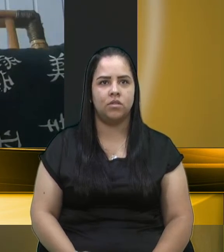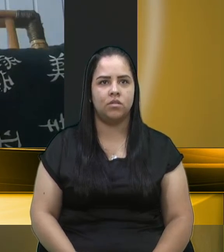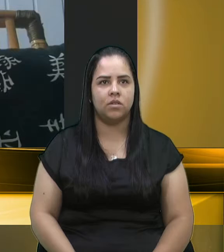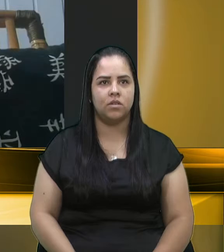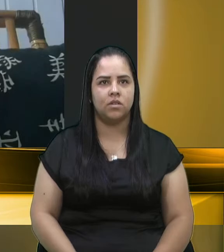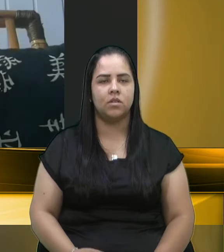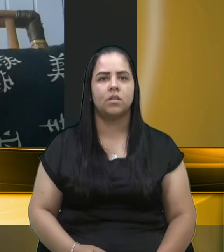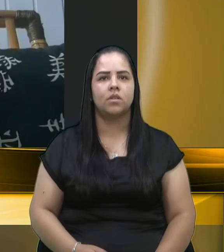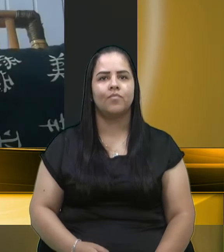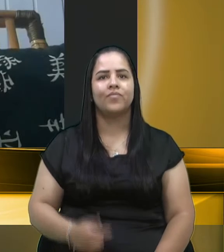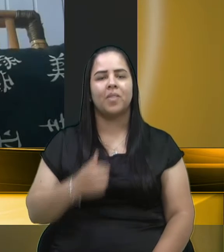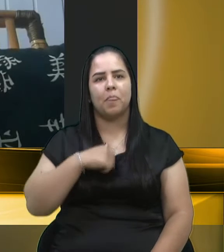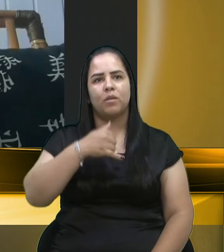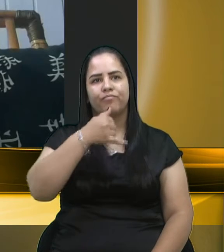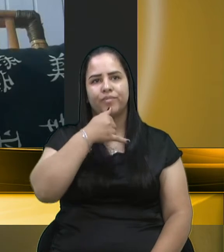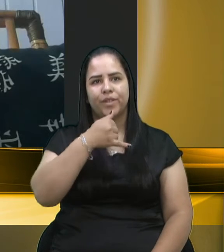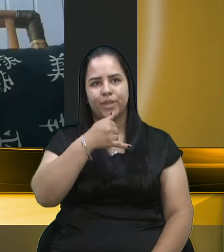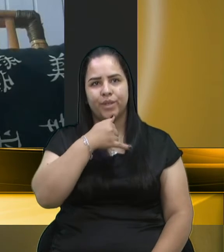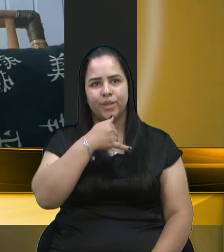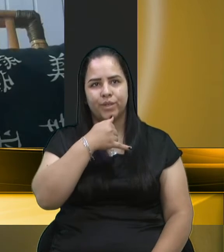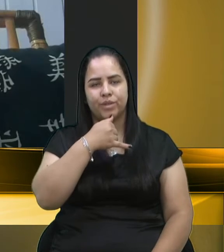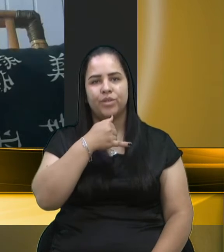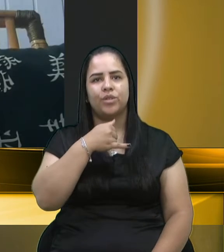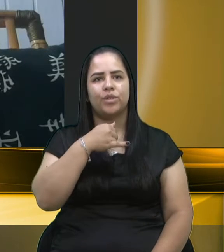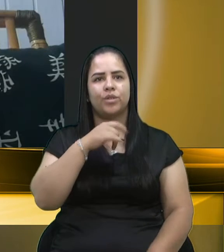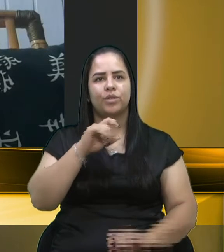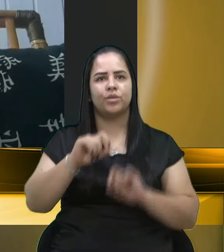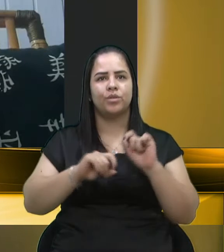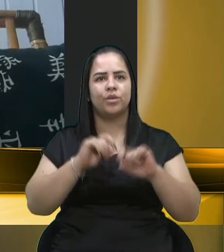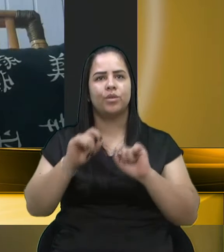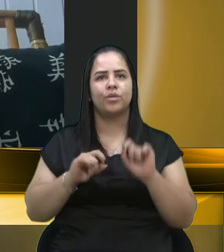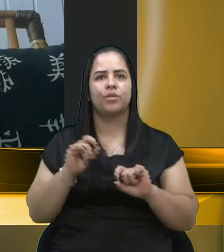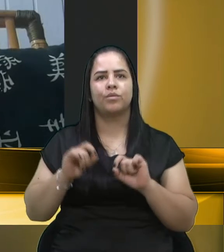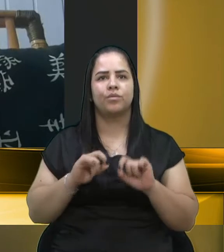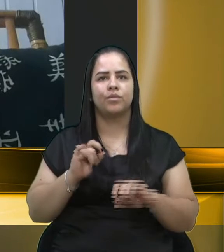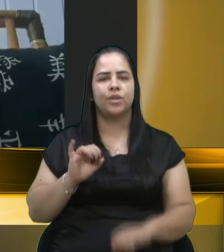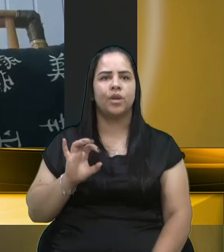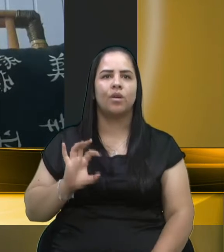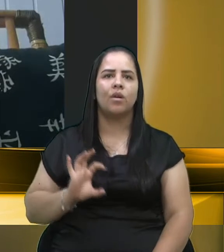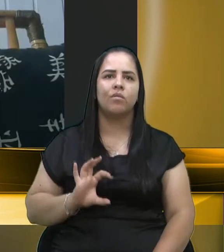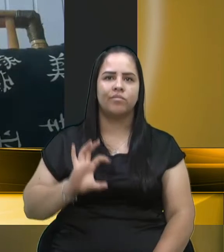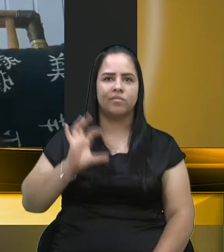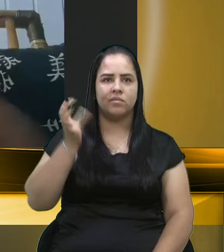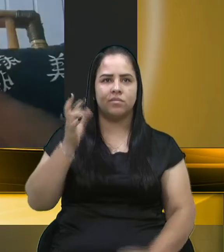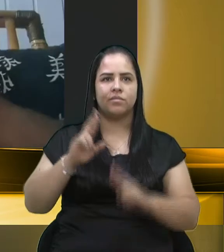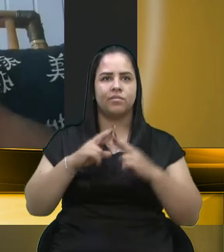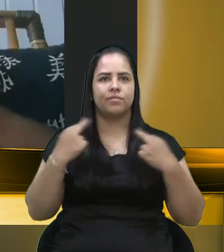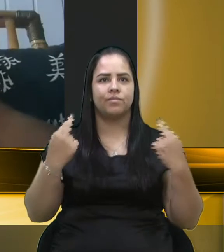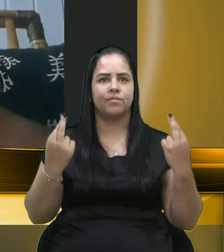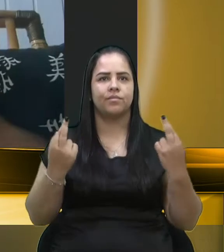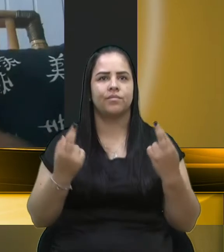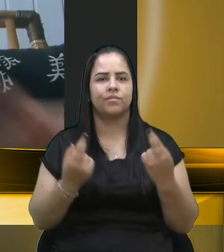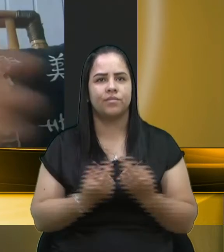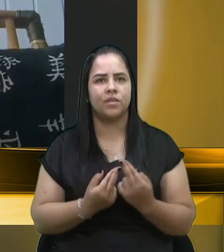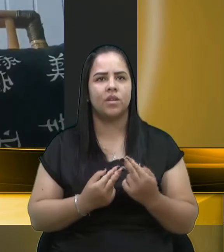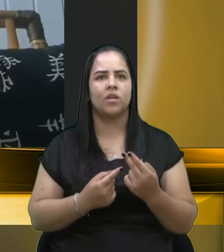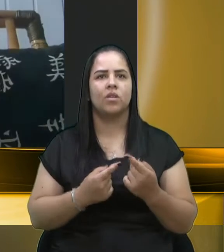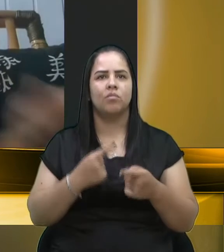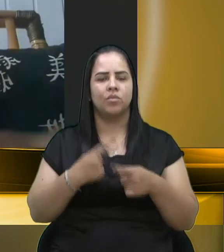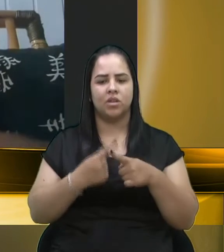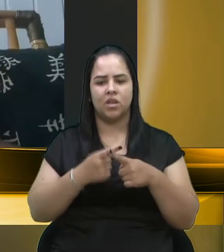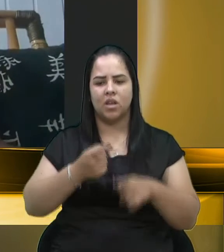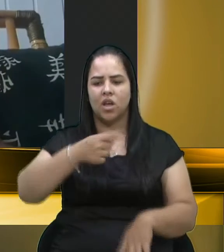Me deixa triste como é que está sendo conduzido aí a reunião, a nossa reunião. Onde que é para nós